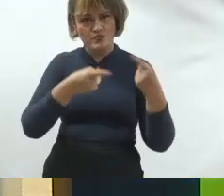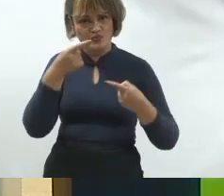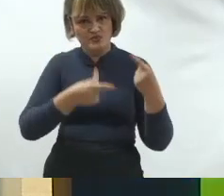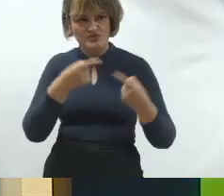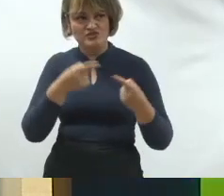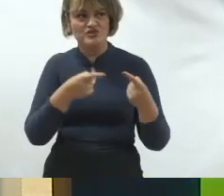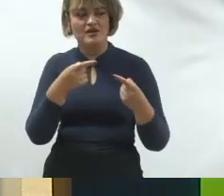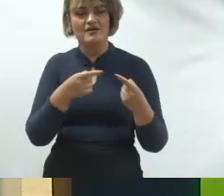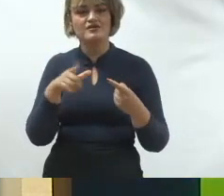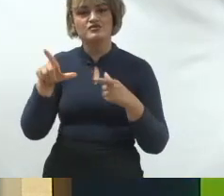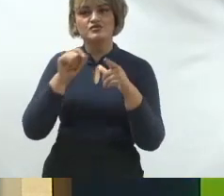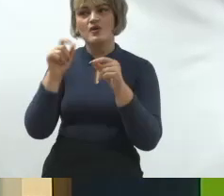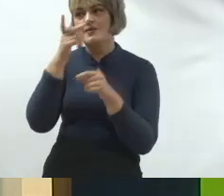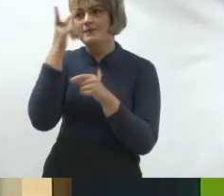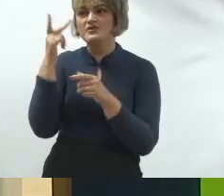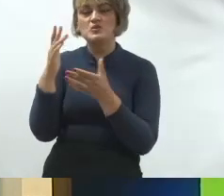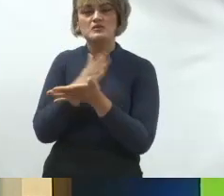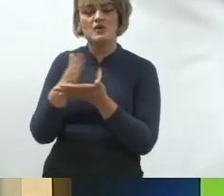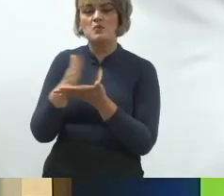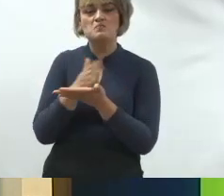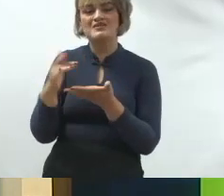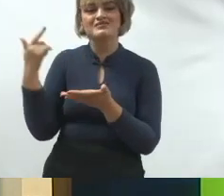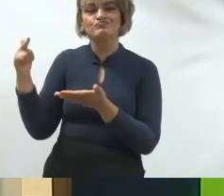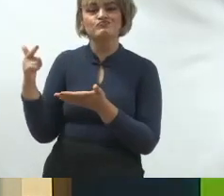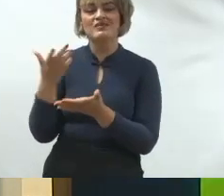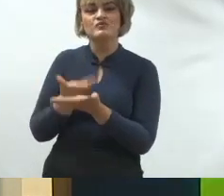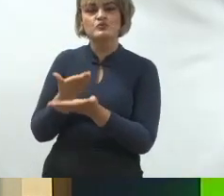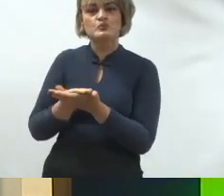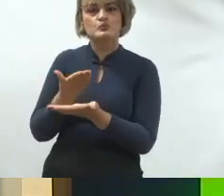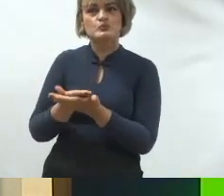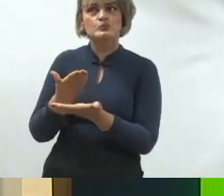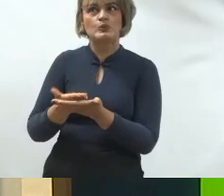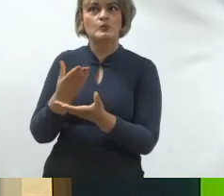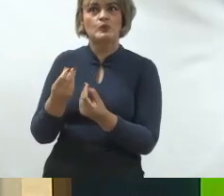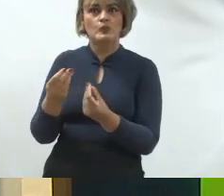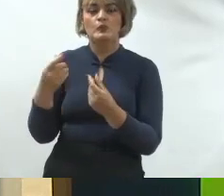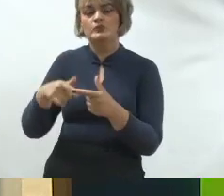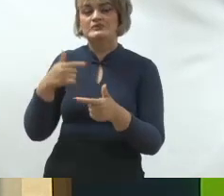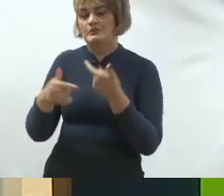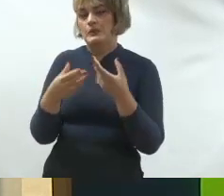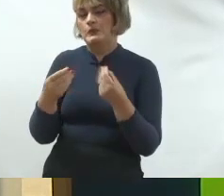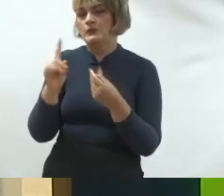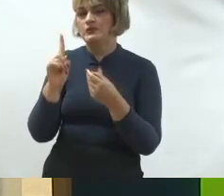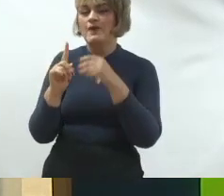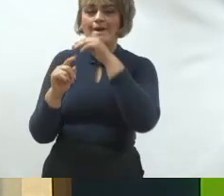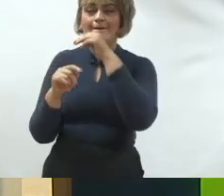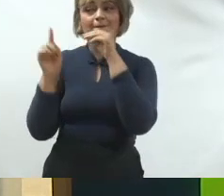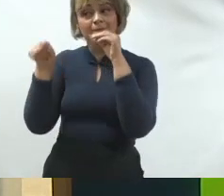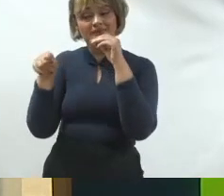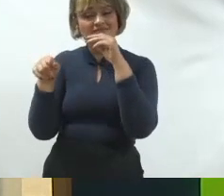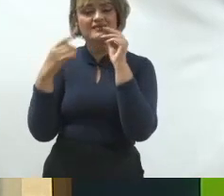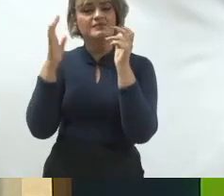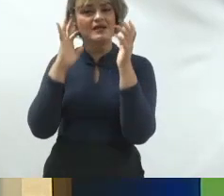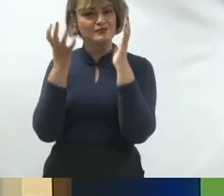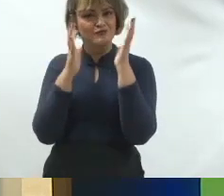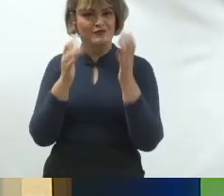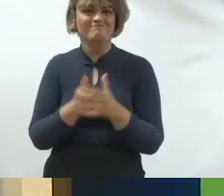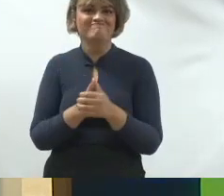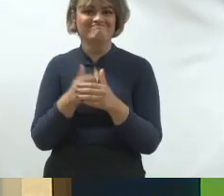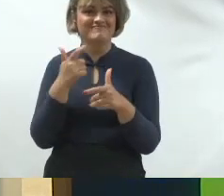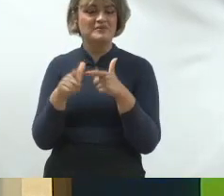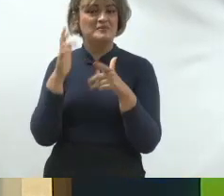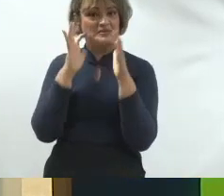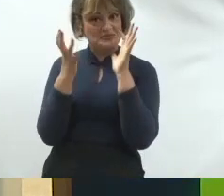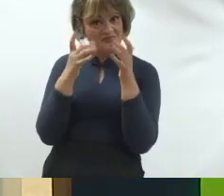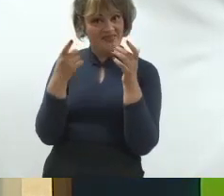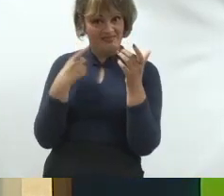até pessoas que possam não ter de repente estudado muito na vida, ter trabalhado muito na vida, mas que estão lá para resolver os problemas que se